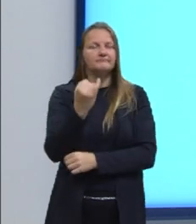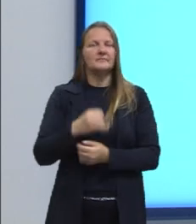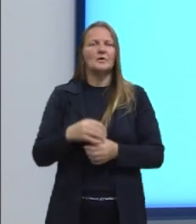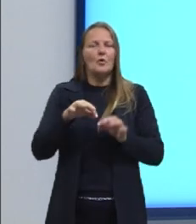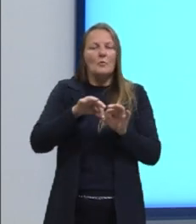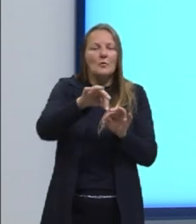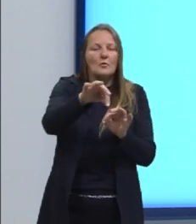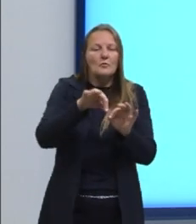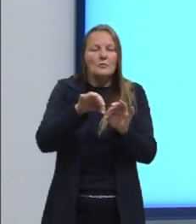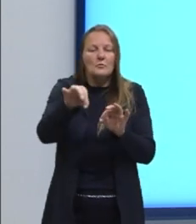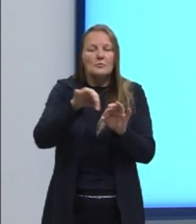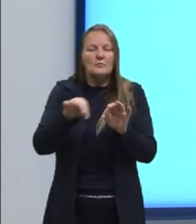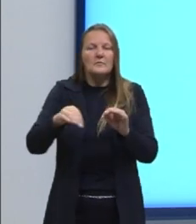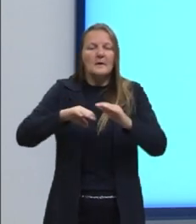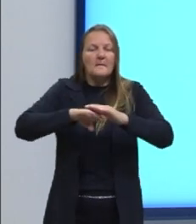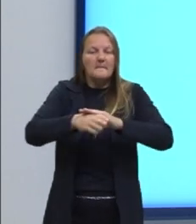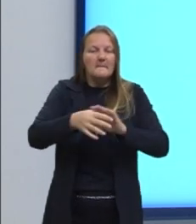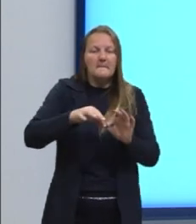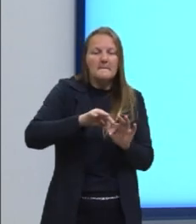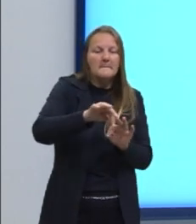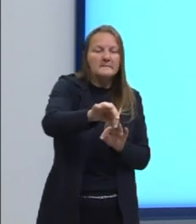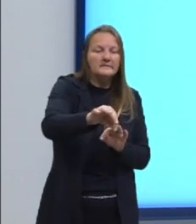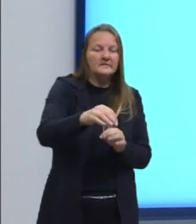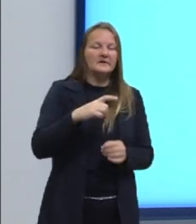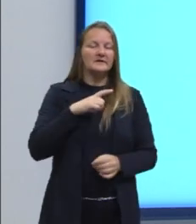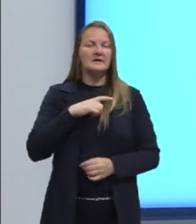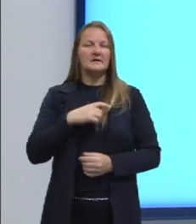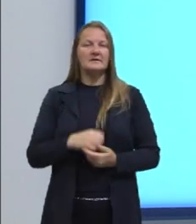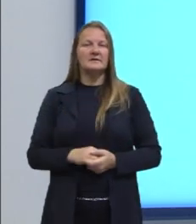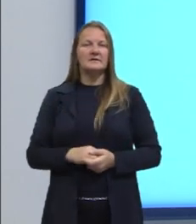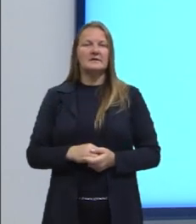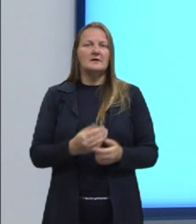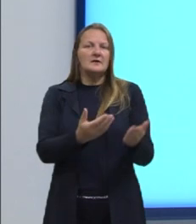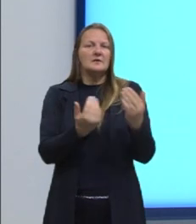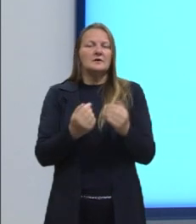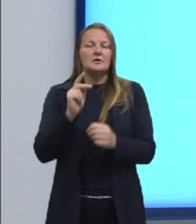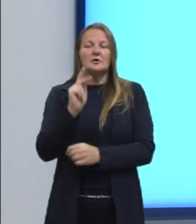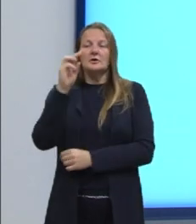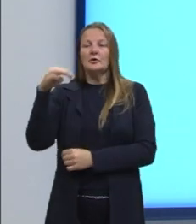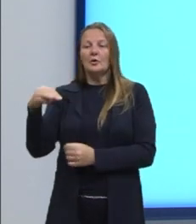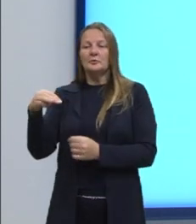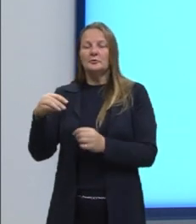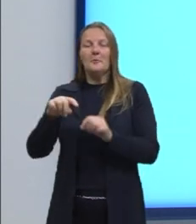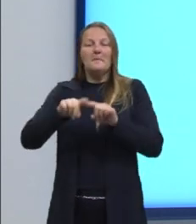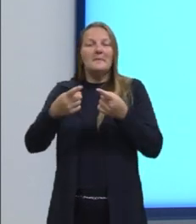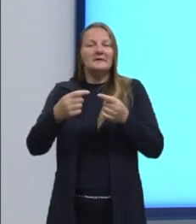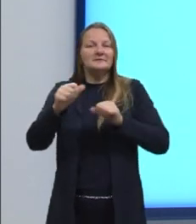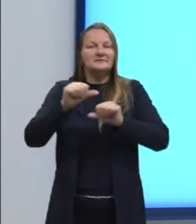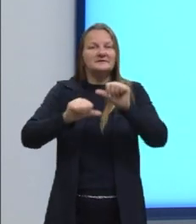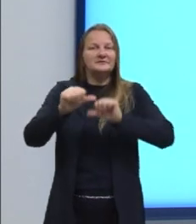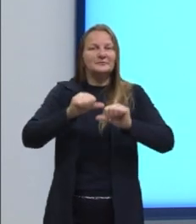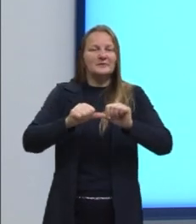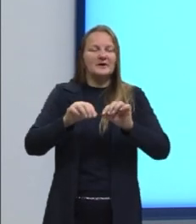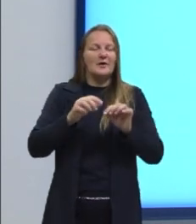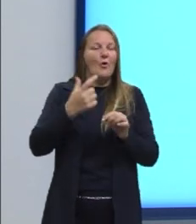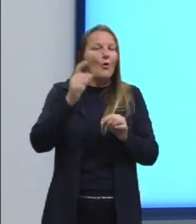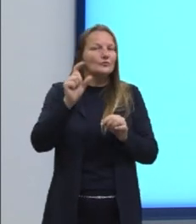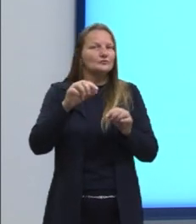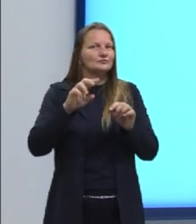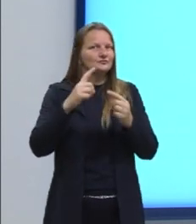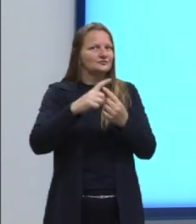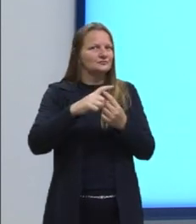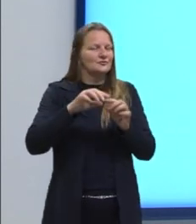transformo, né? Às vezes, a gente tem lá uma questão trazendo quilômetro, mas eu preciso transformar em outra unidade.